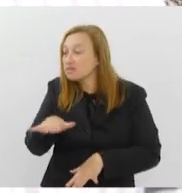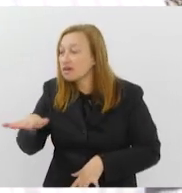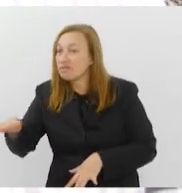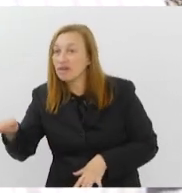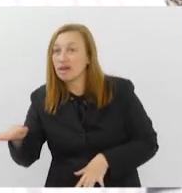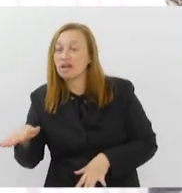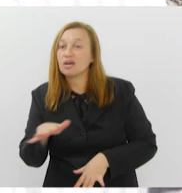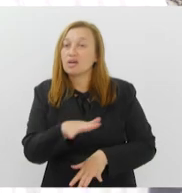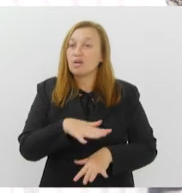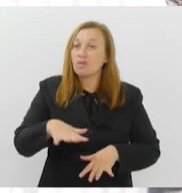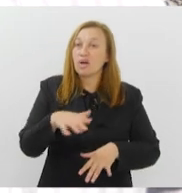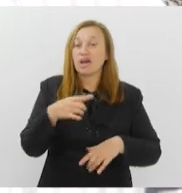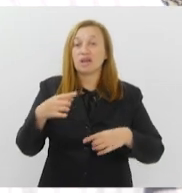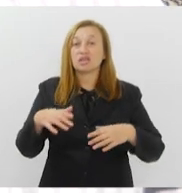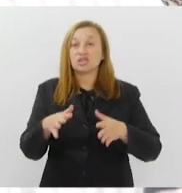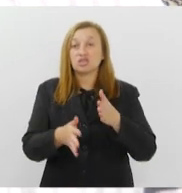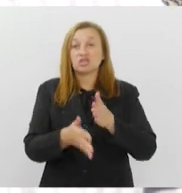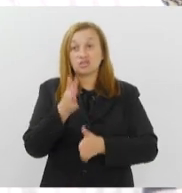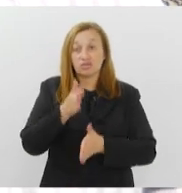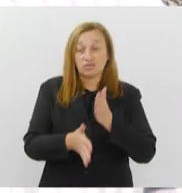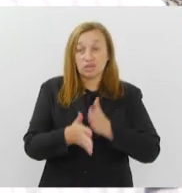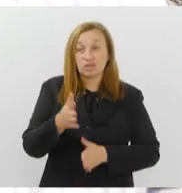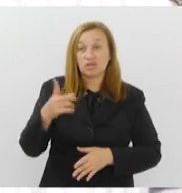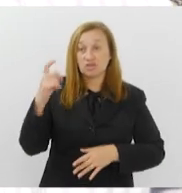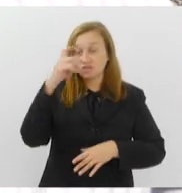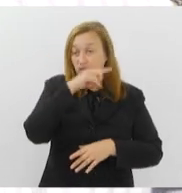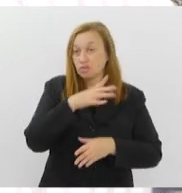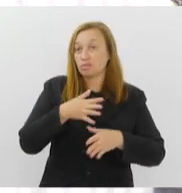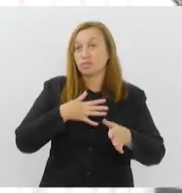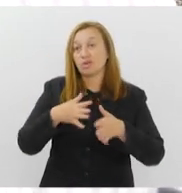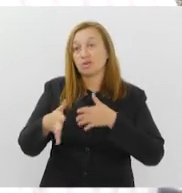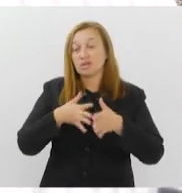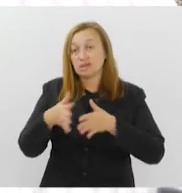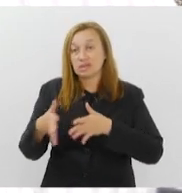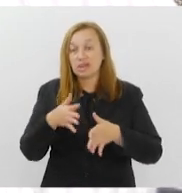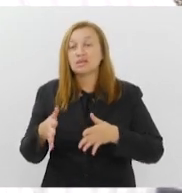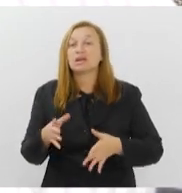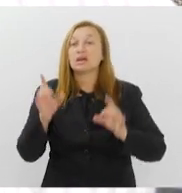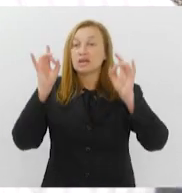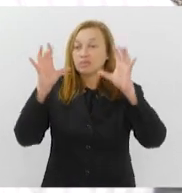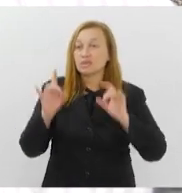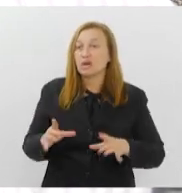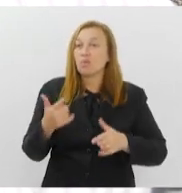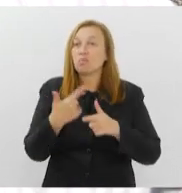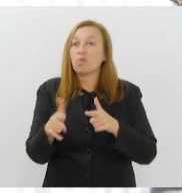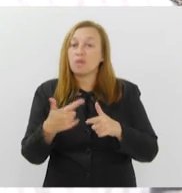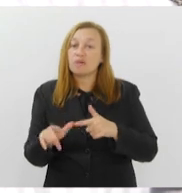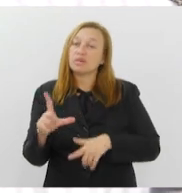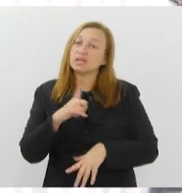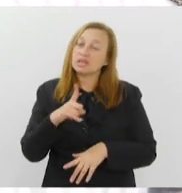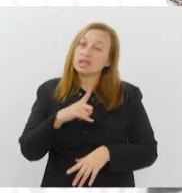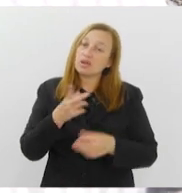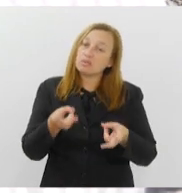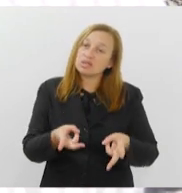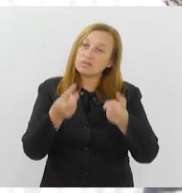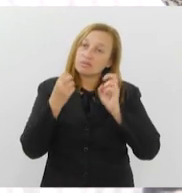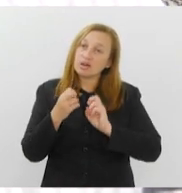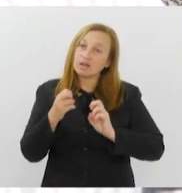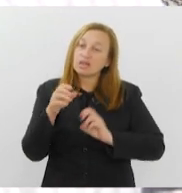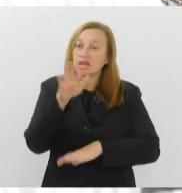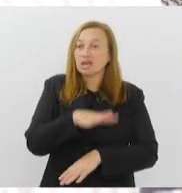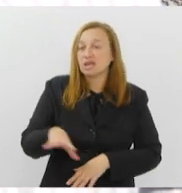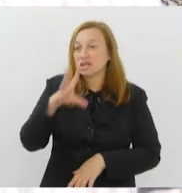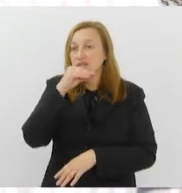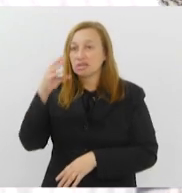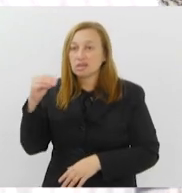inclusive de conflito, que dificultam também o trajeto. E especialmente um problema que a gente tem identificado lá, que são crianças e